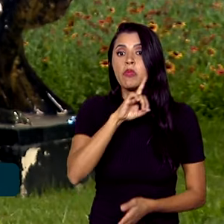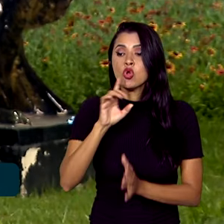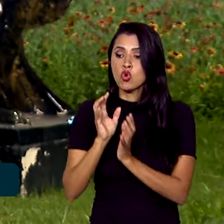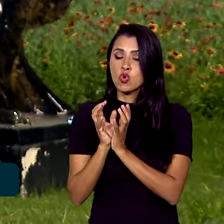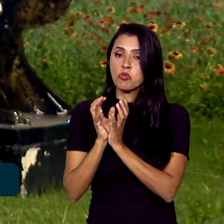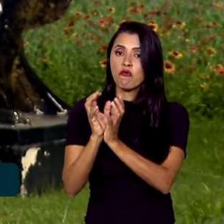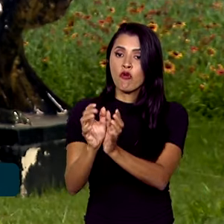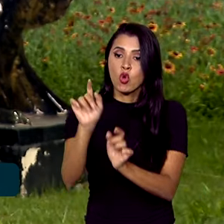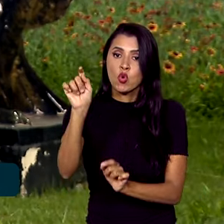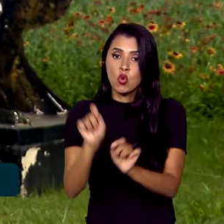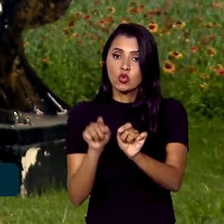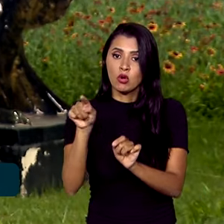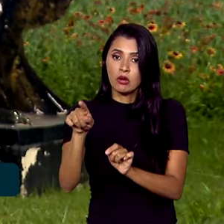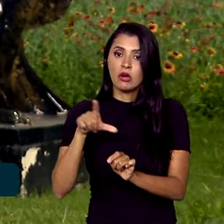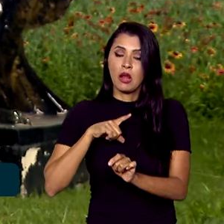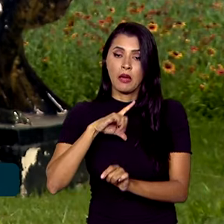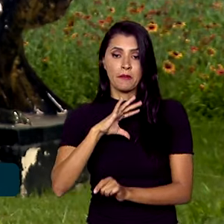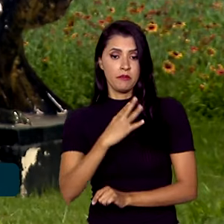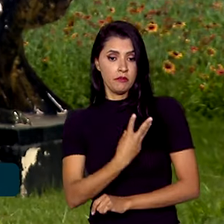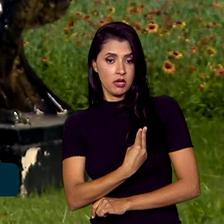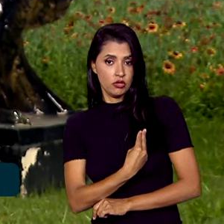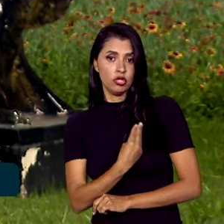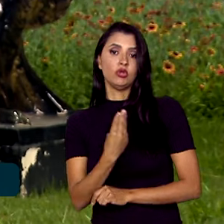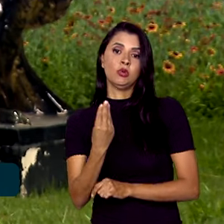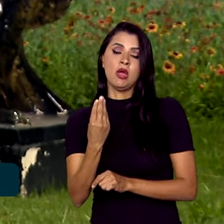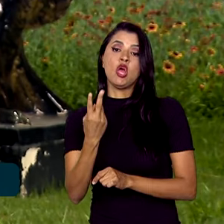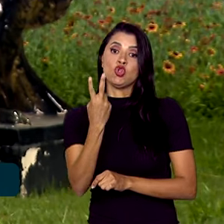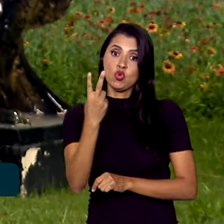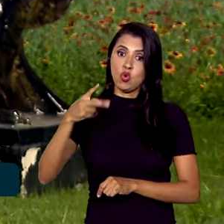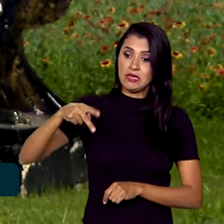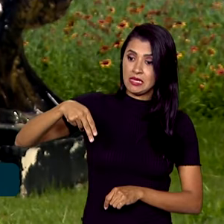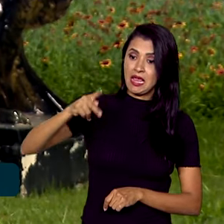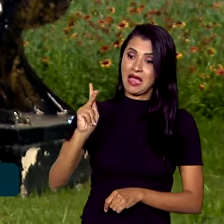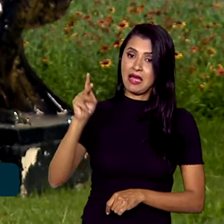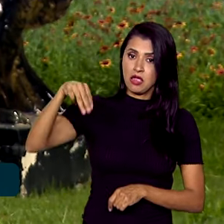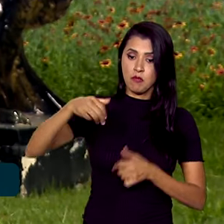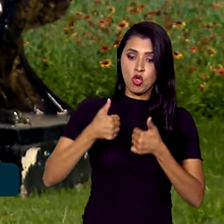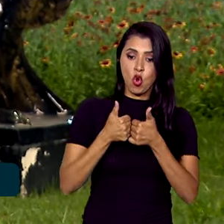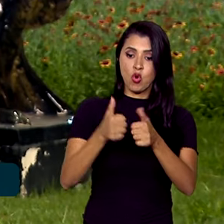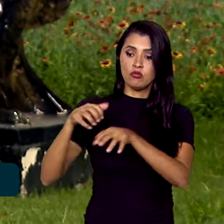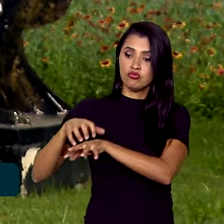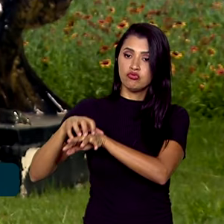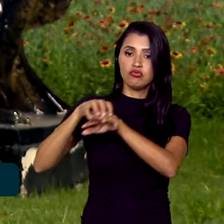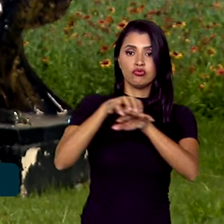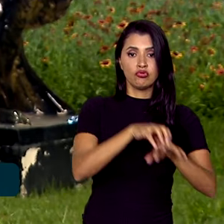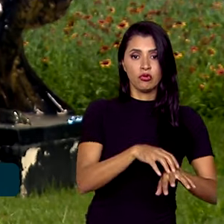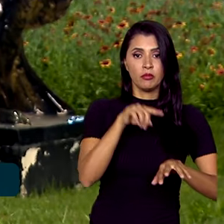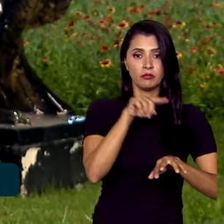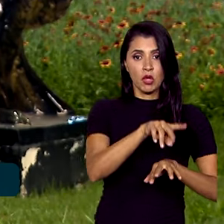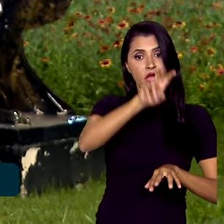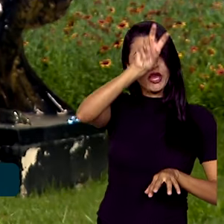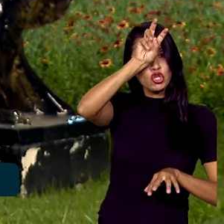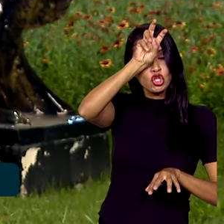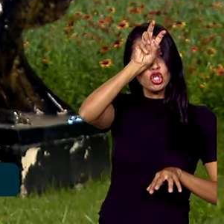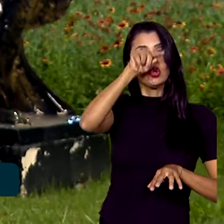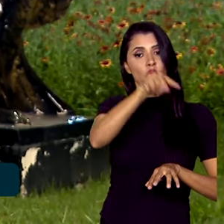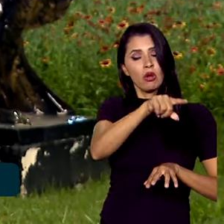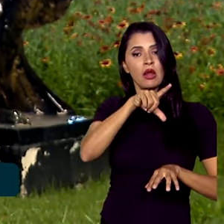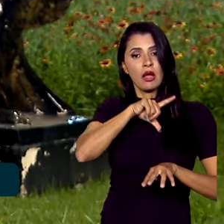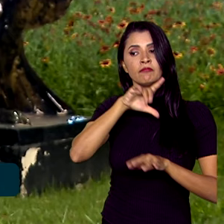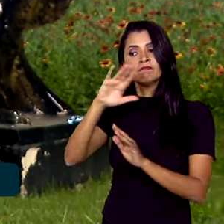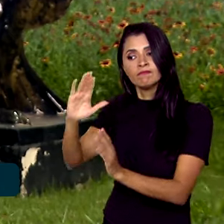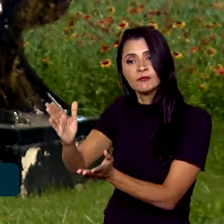palestino da região. Depois de percorrerem dois quilômetros de ônibus, o grupo foi para a estação do Egito, onde foram